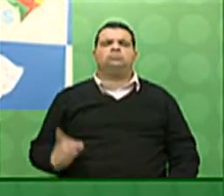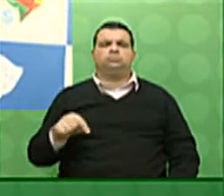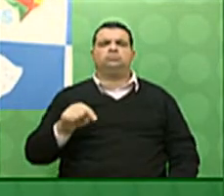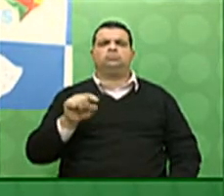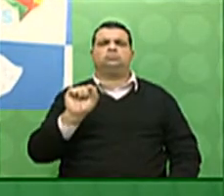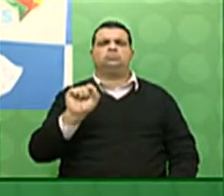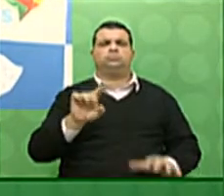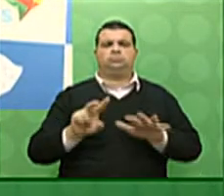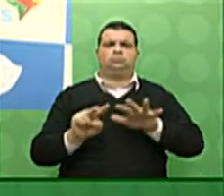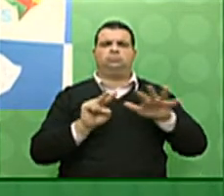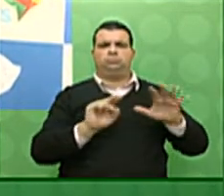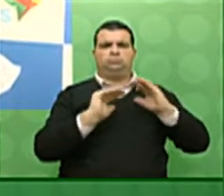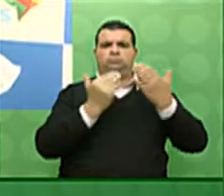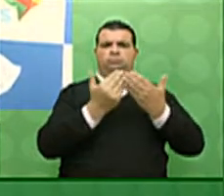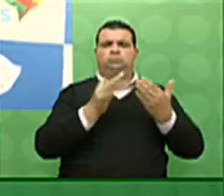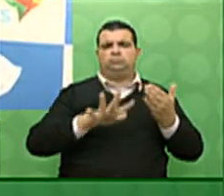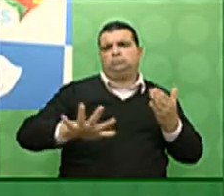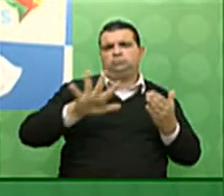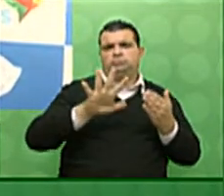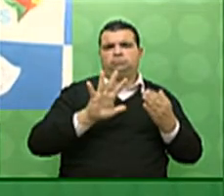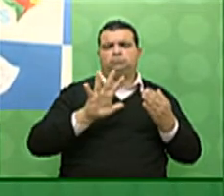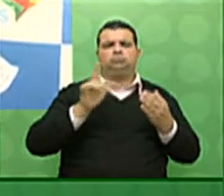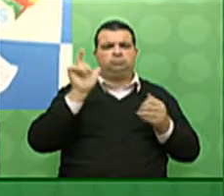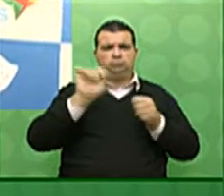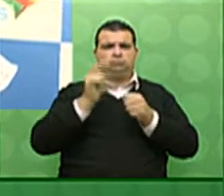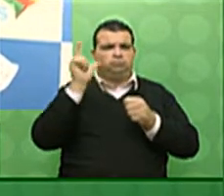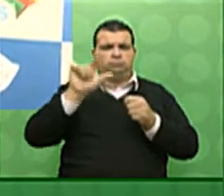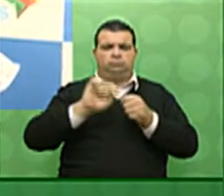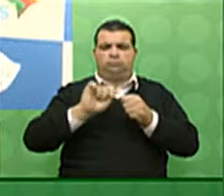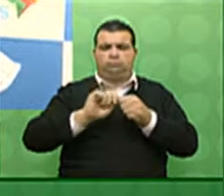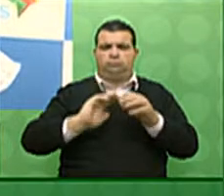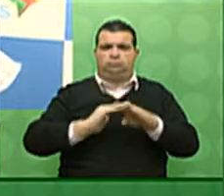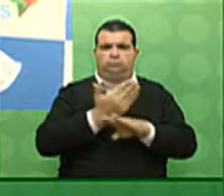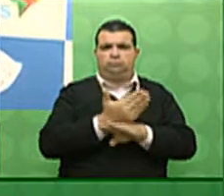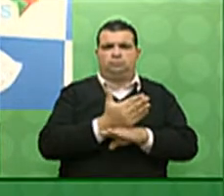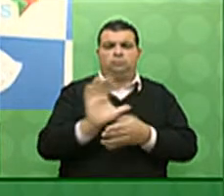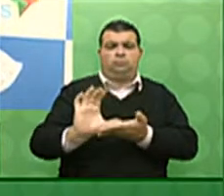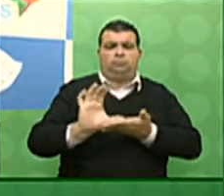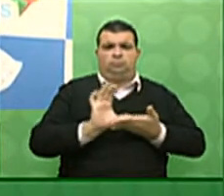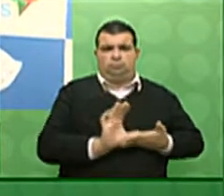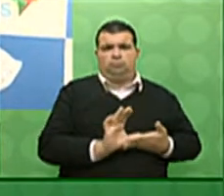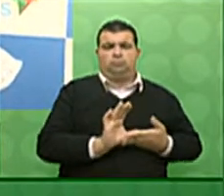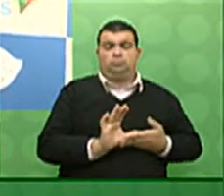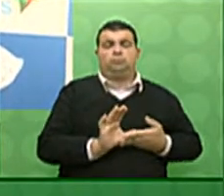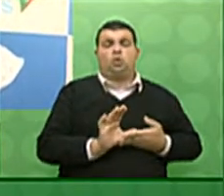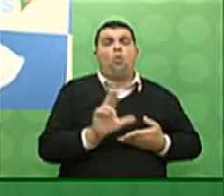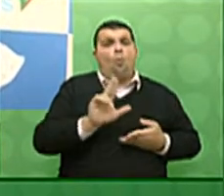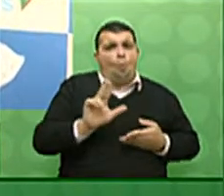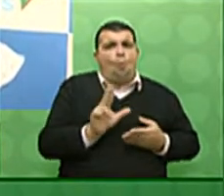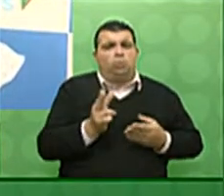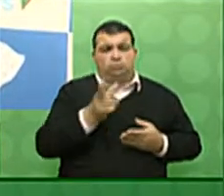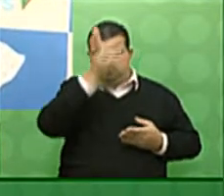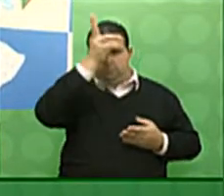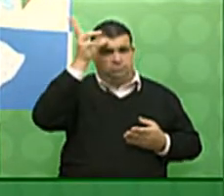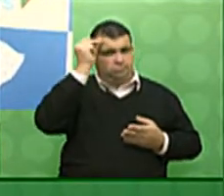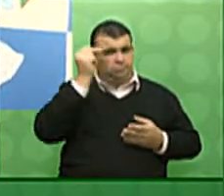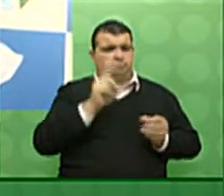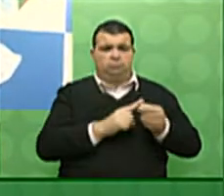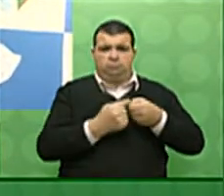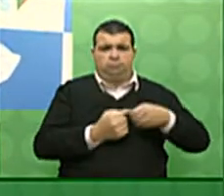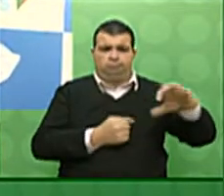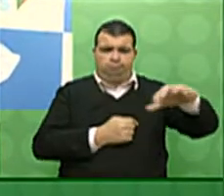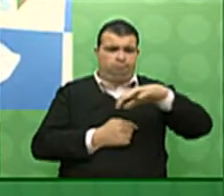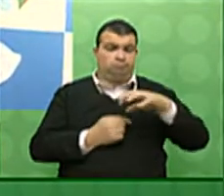semana a Câmara dos Deputados aprovou a extensão da complementação do Fundo de Participação dos Municípios, garantindo que os